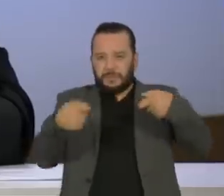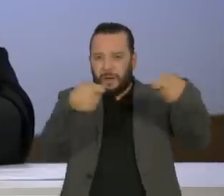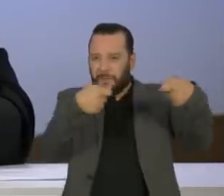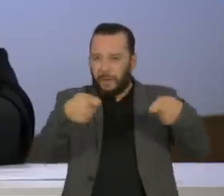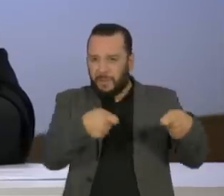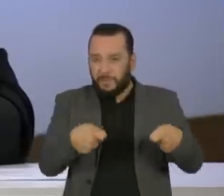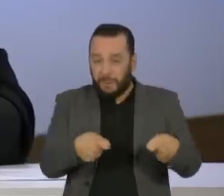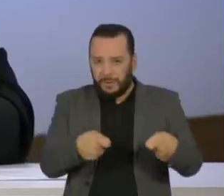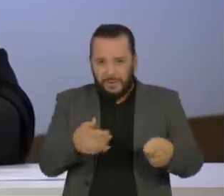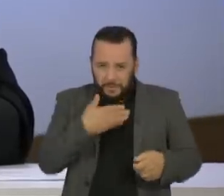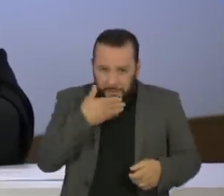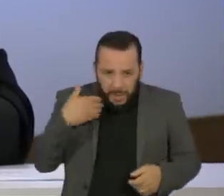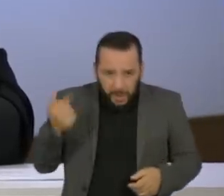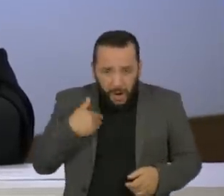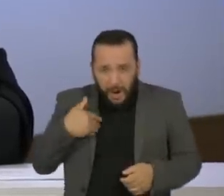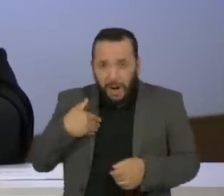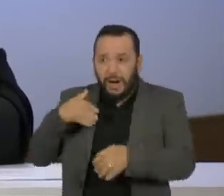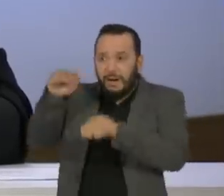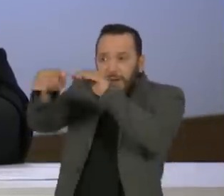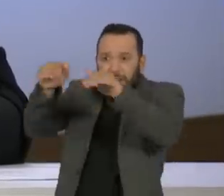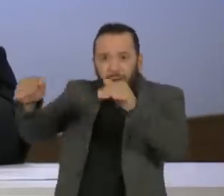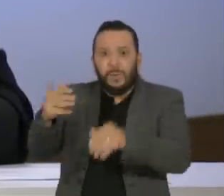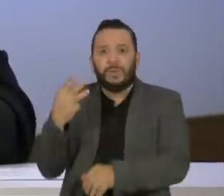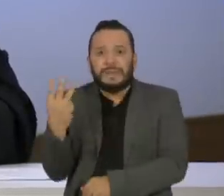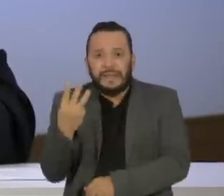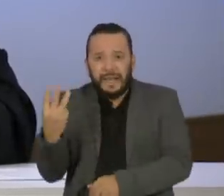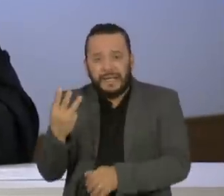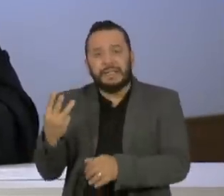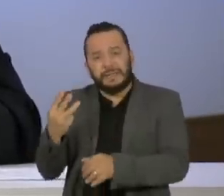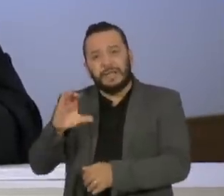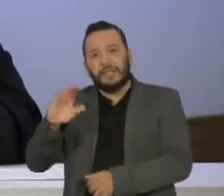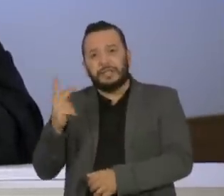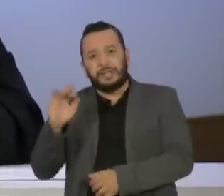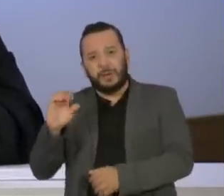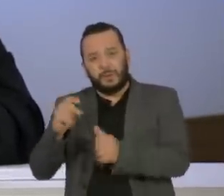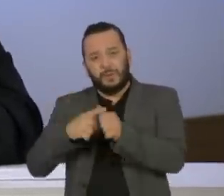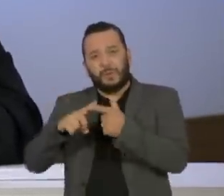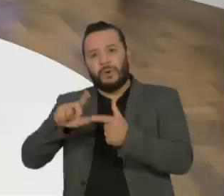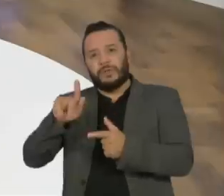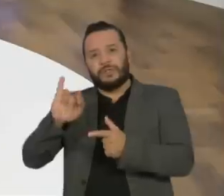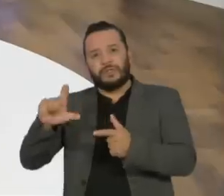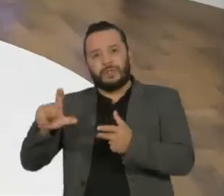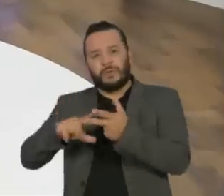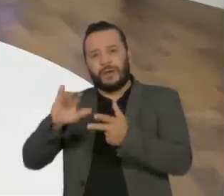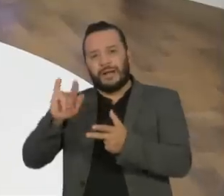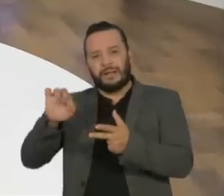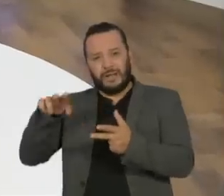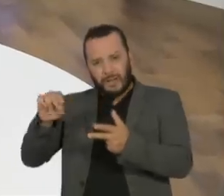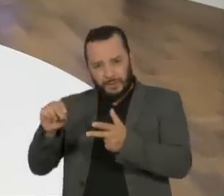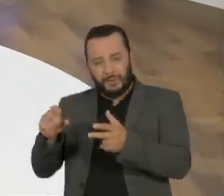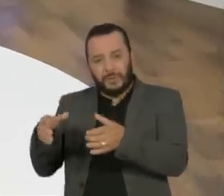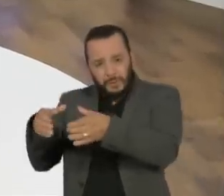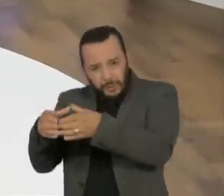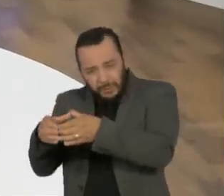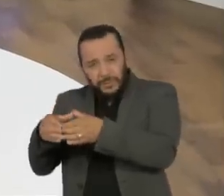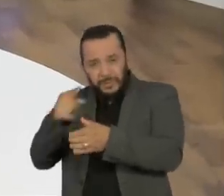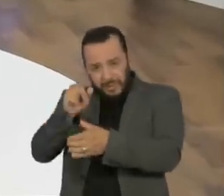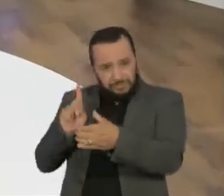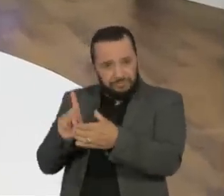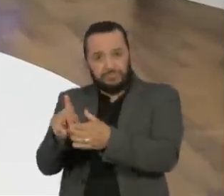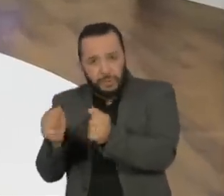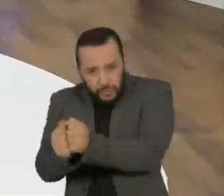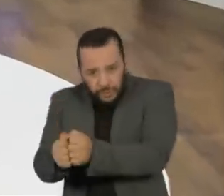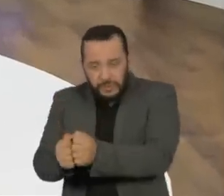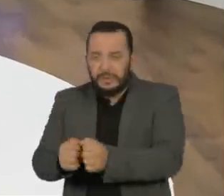novo uma reaproximação com os três, o Chico, o Gil e Caetano? Aquilo foi um símbolo. Emanuel, basicamente, eu queria fazer uma